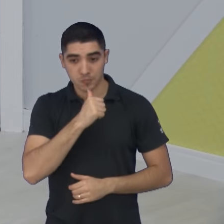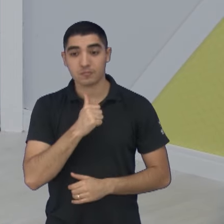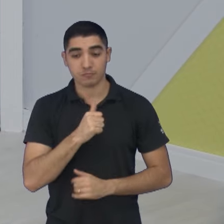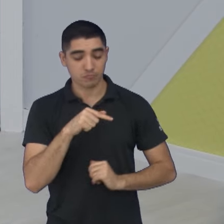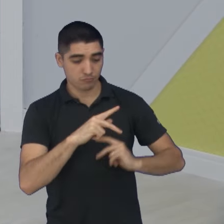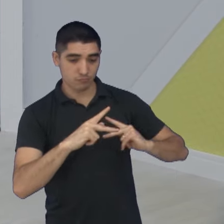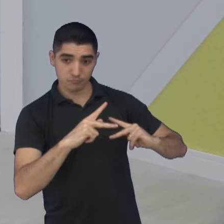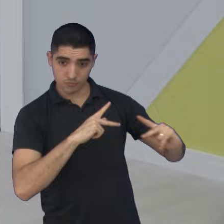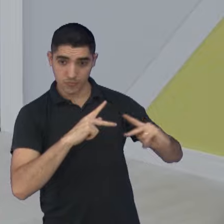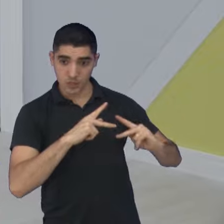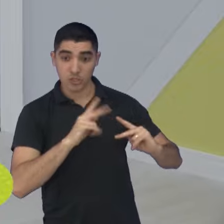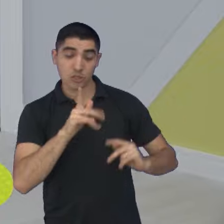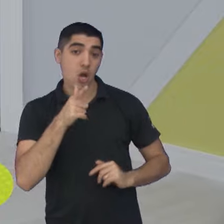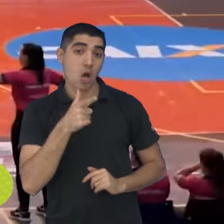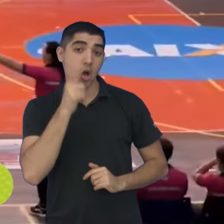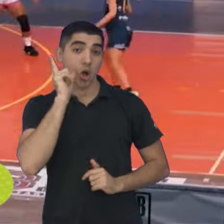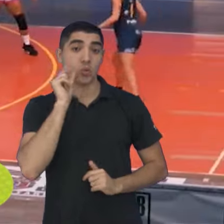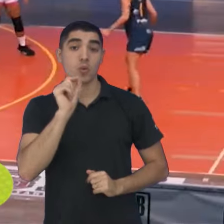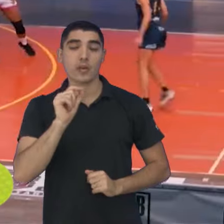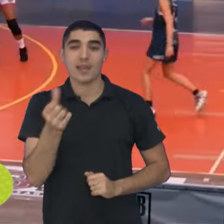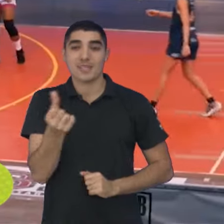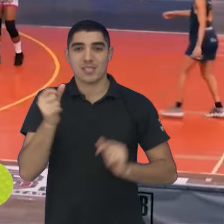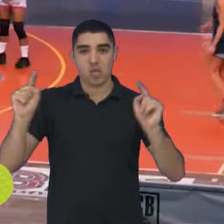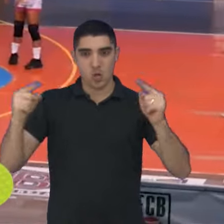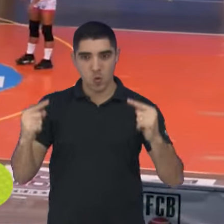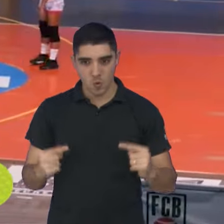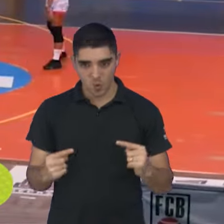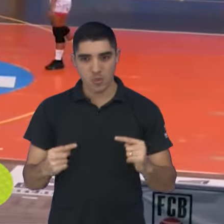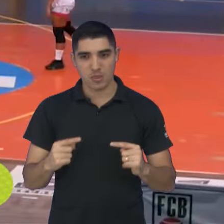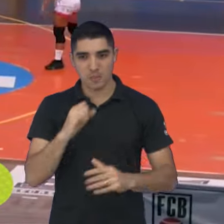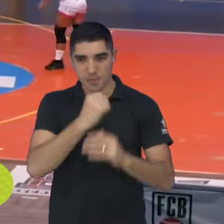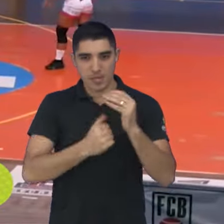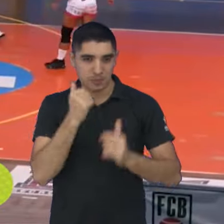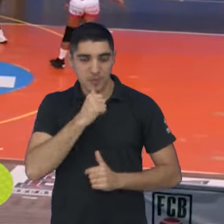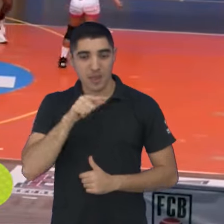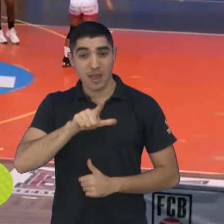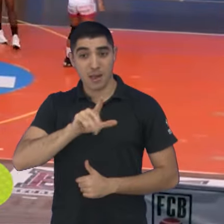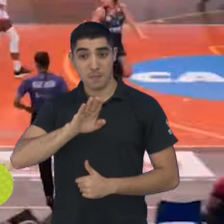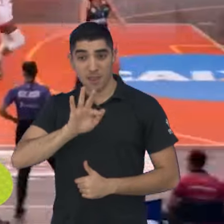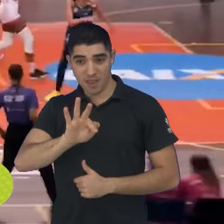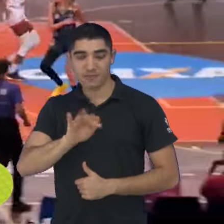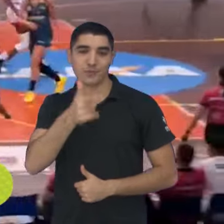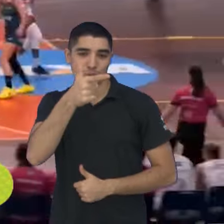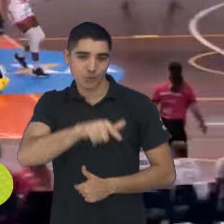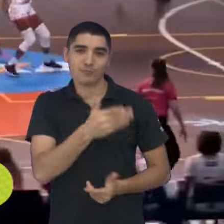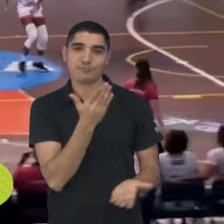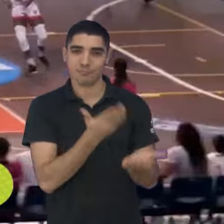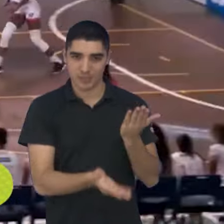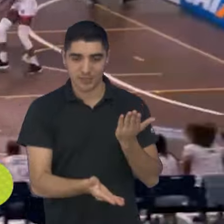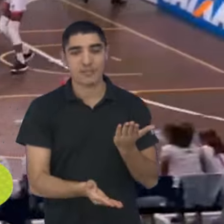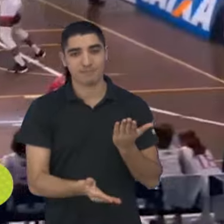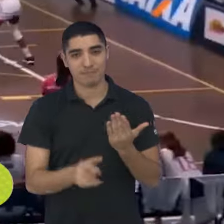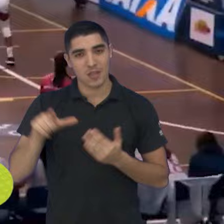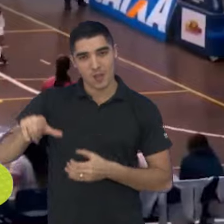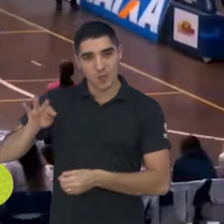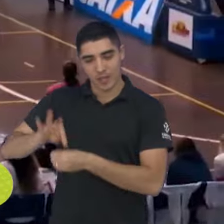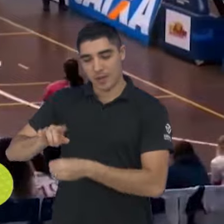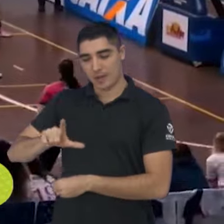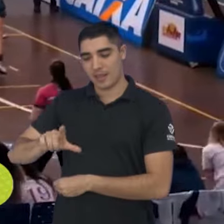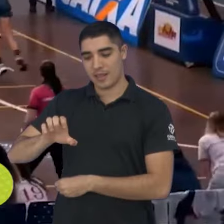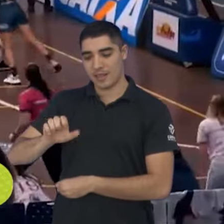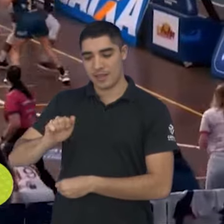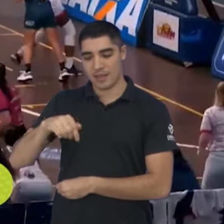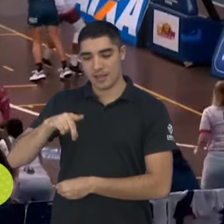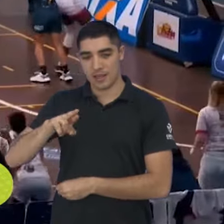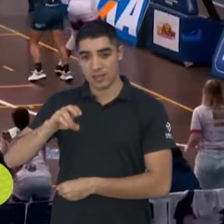Basquetebol entrou em quadra ontem pela sexta rodada do retorno da LBF e voltou a perder na competição. O time do técnico Leandro Leal foi até